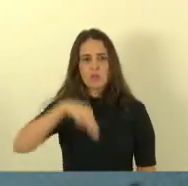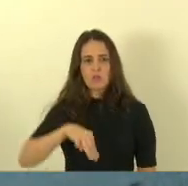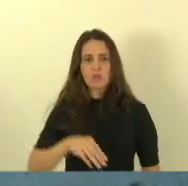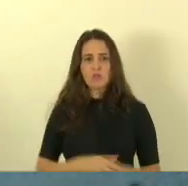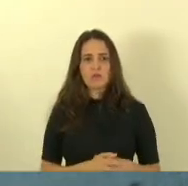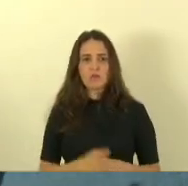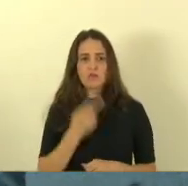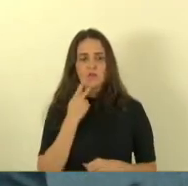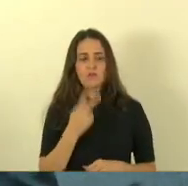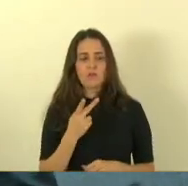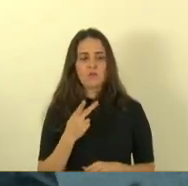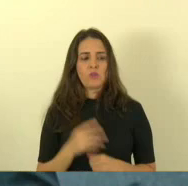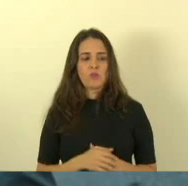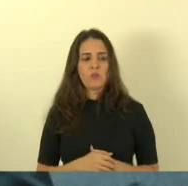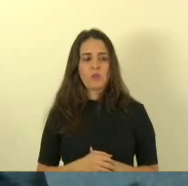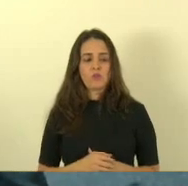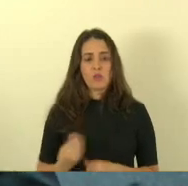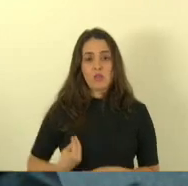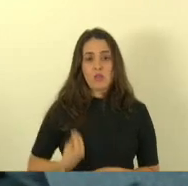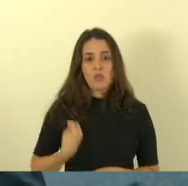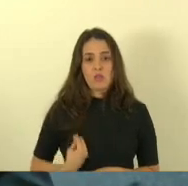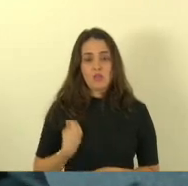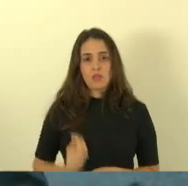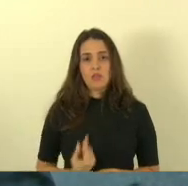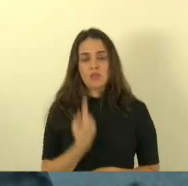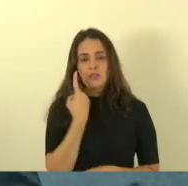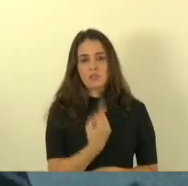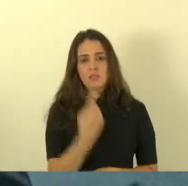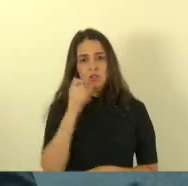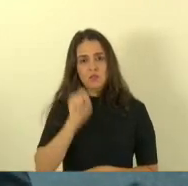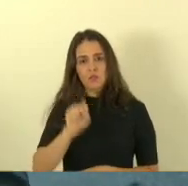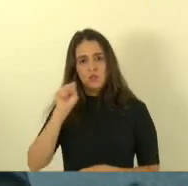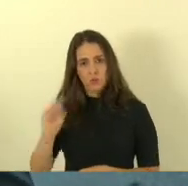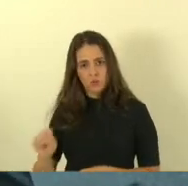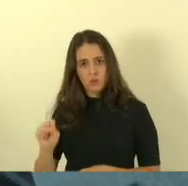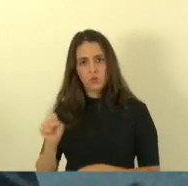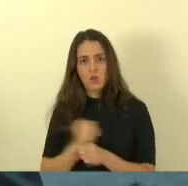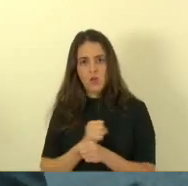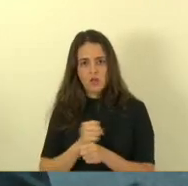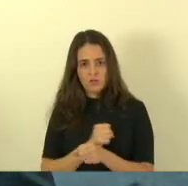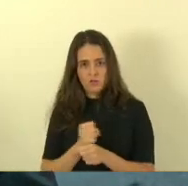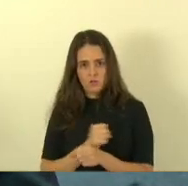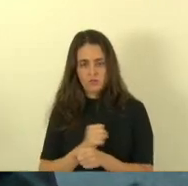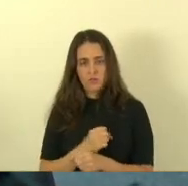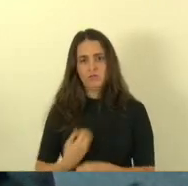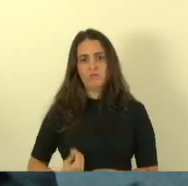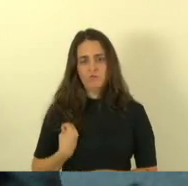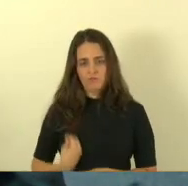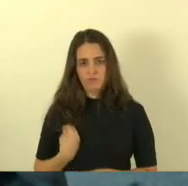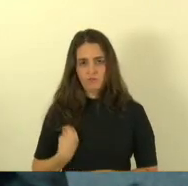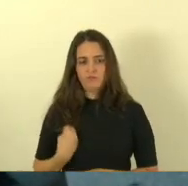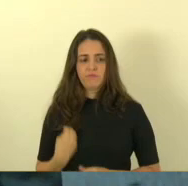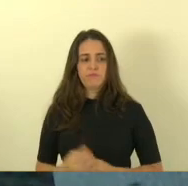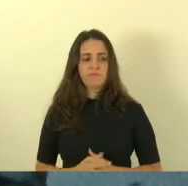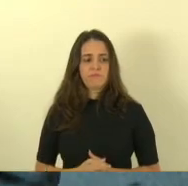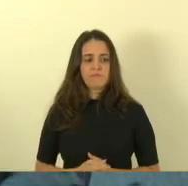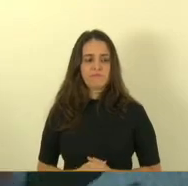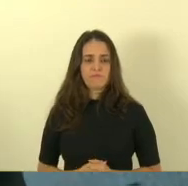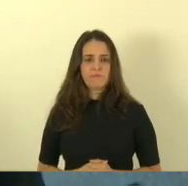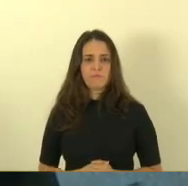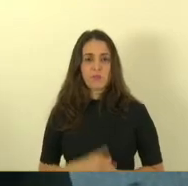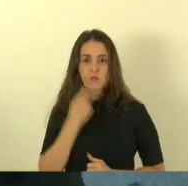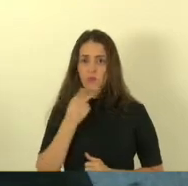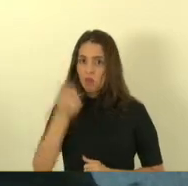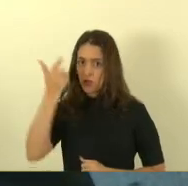existe há 188 anos 88 anos capitão Assunção vou